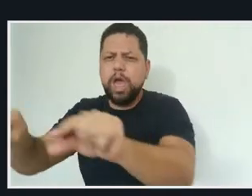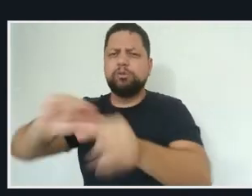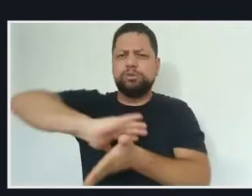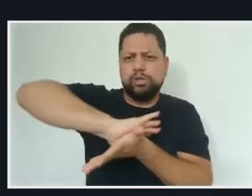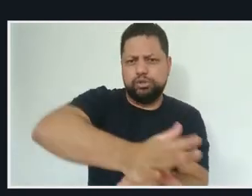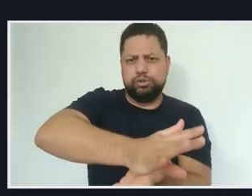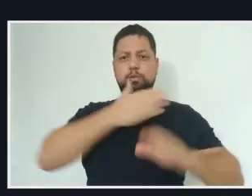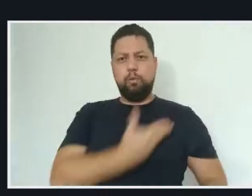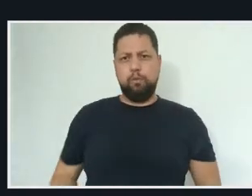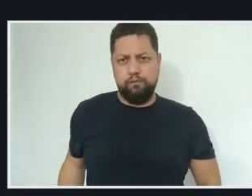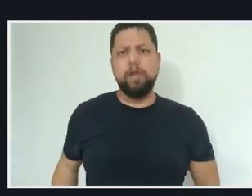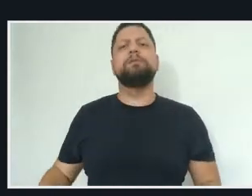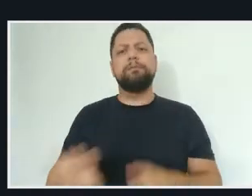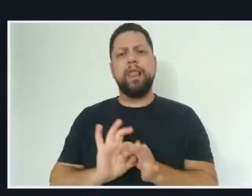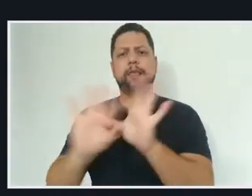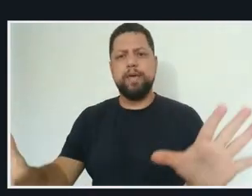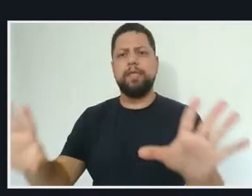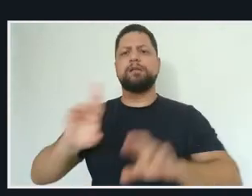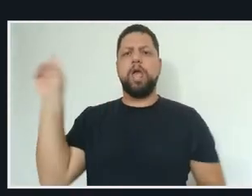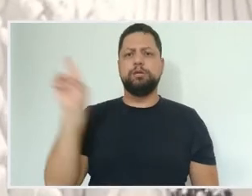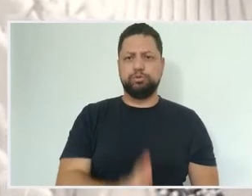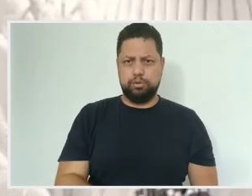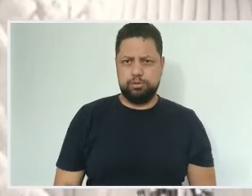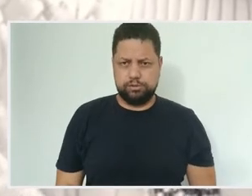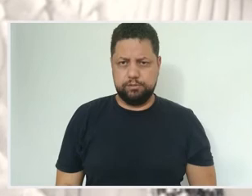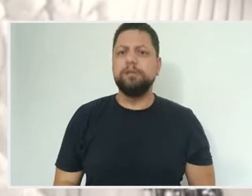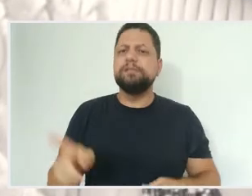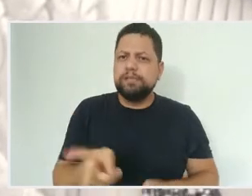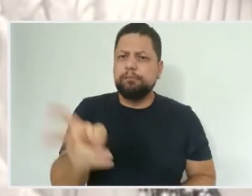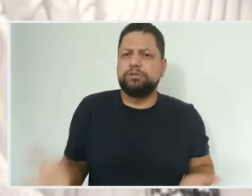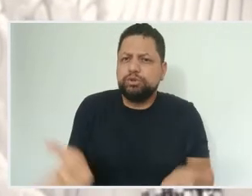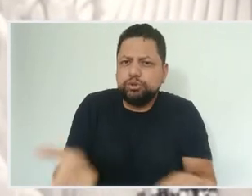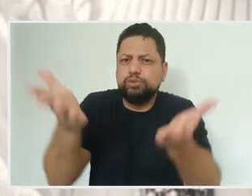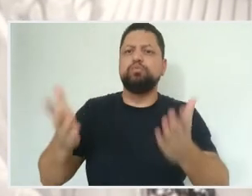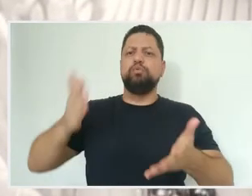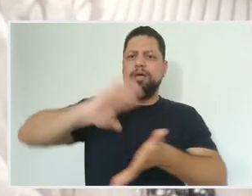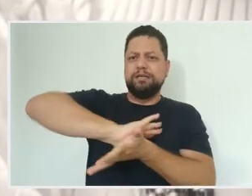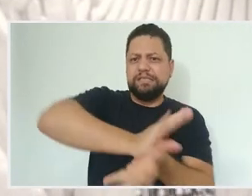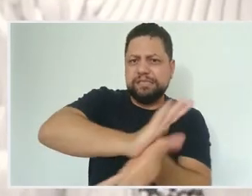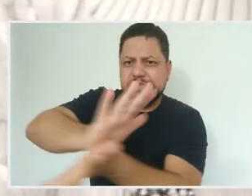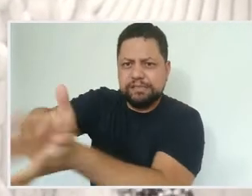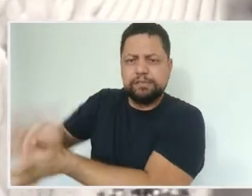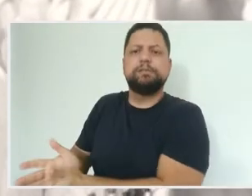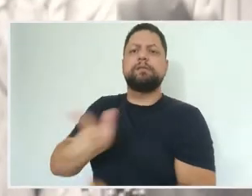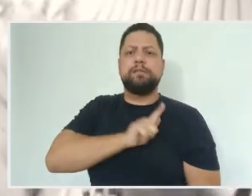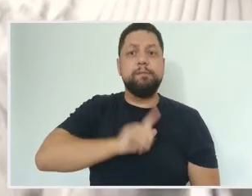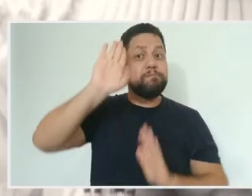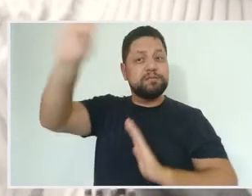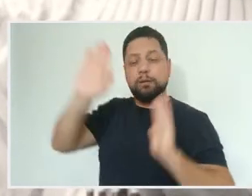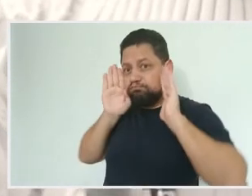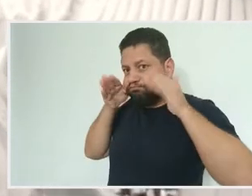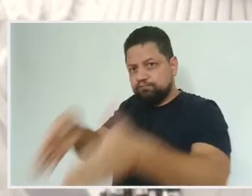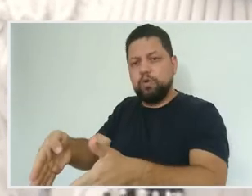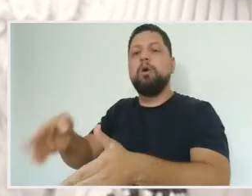cidadania e na erradicação de todas as formas de discriminação. São inconstitucionais porque afrontam o princípio de promoção do